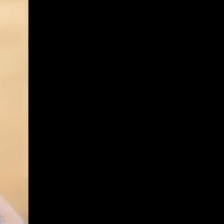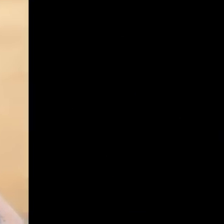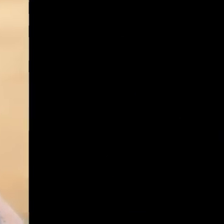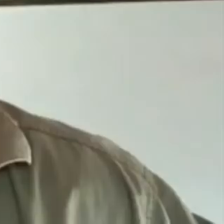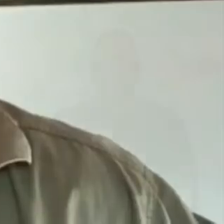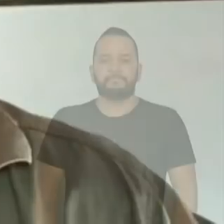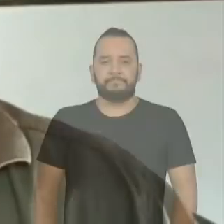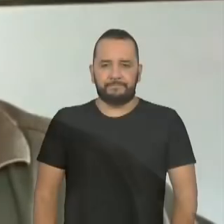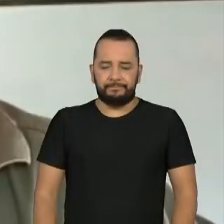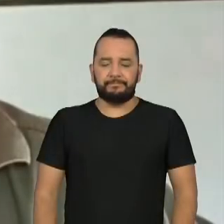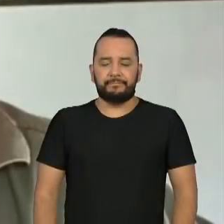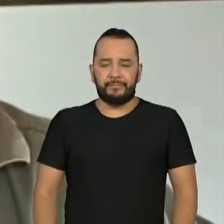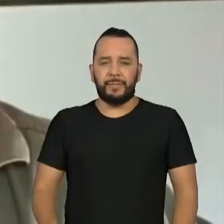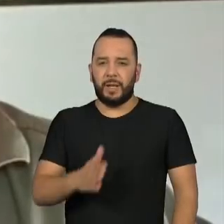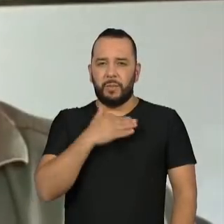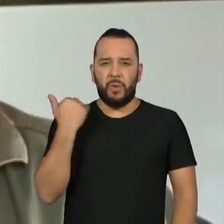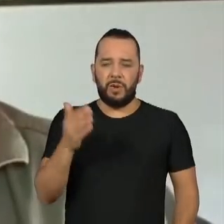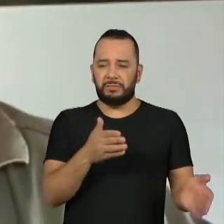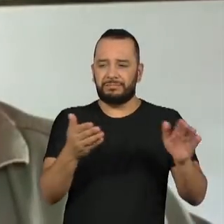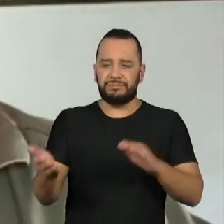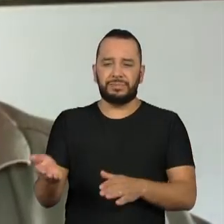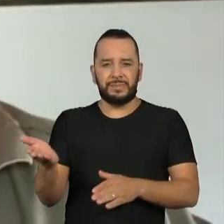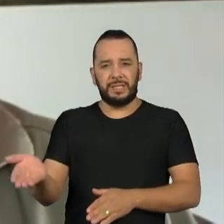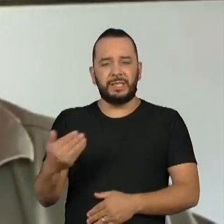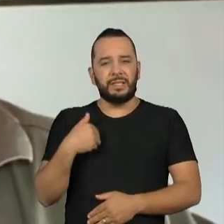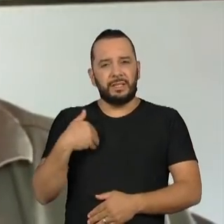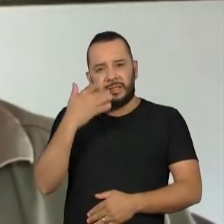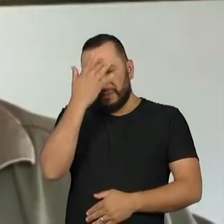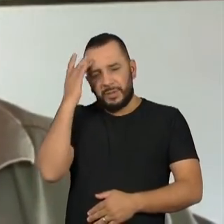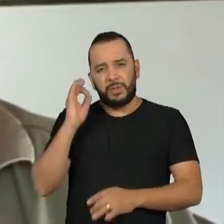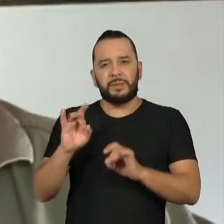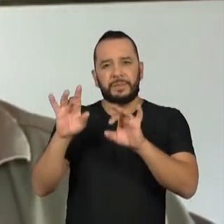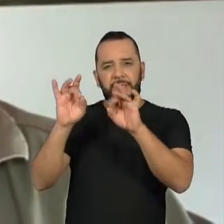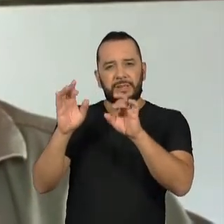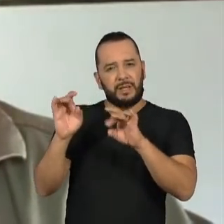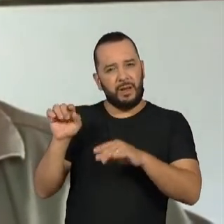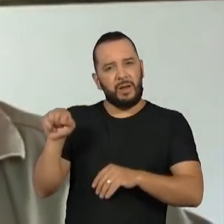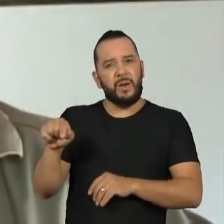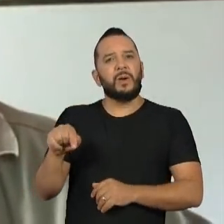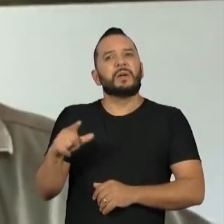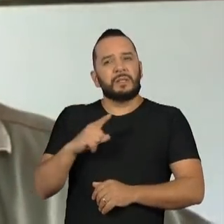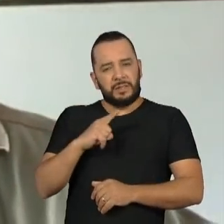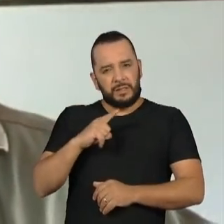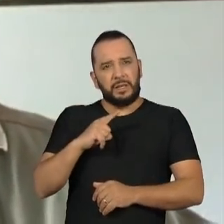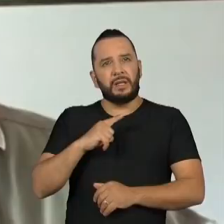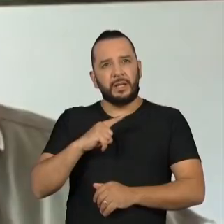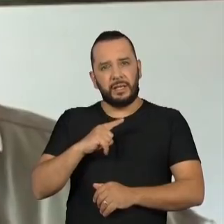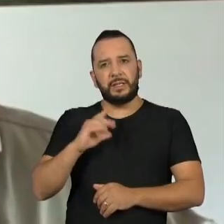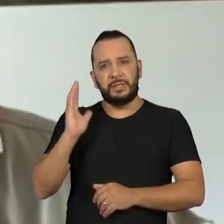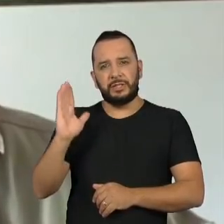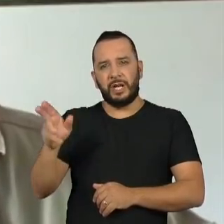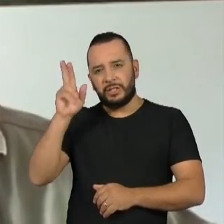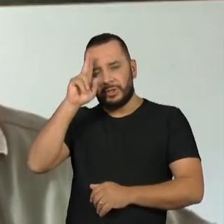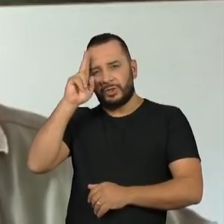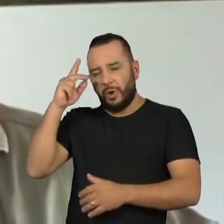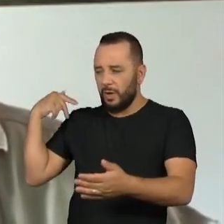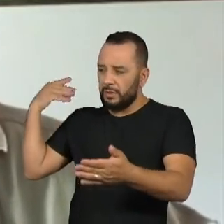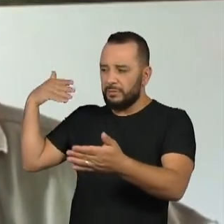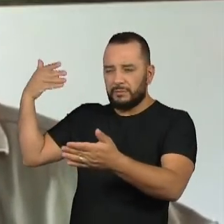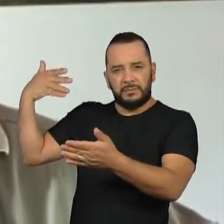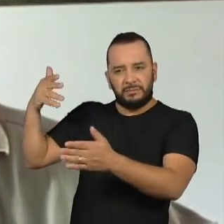A perda de uma pessoa muito especial ali, que tinha toda uma estrutura dos velhos caciques, que isso